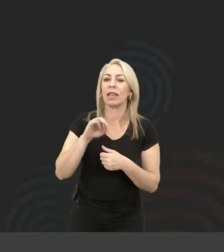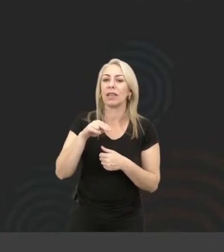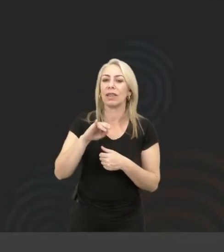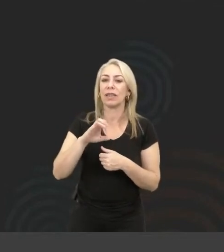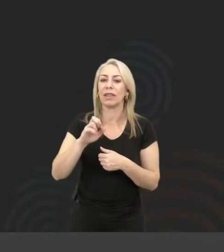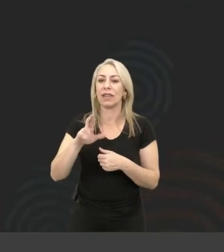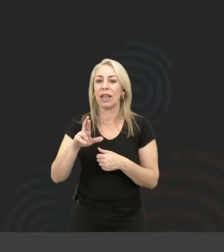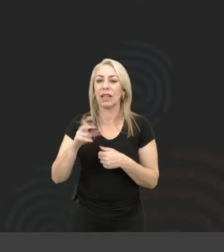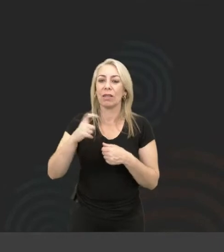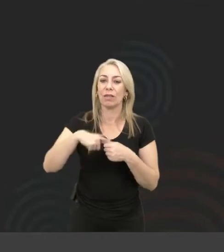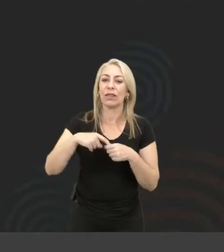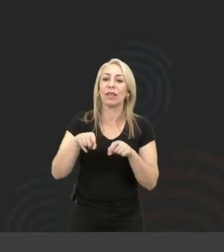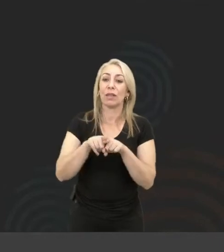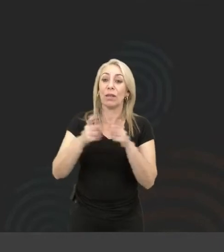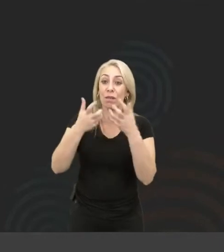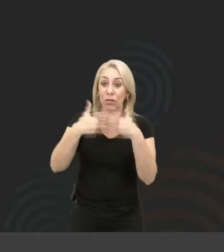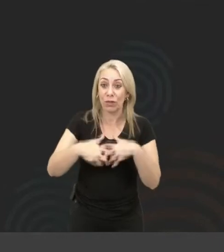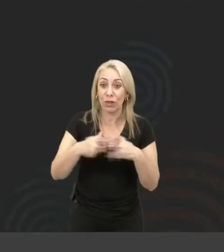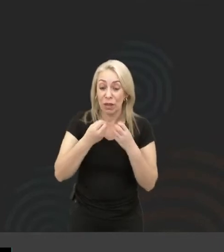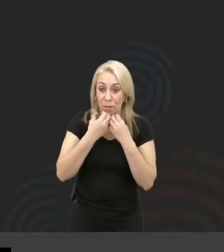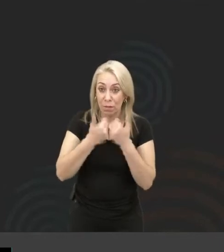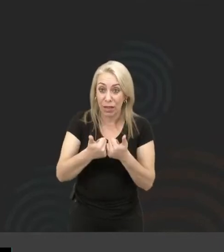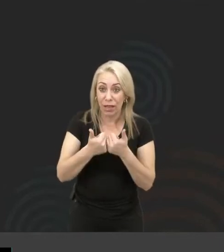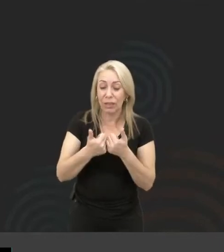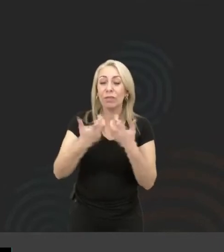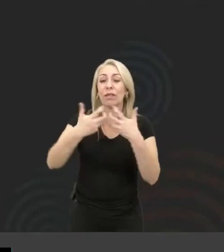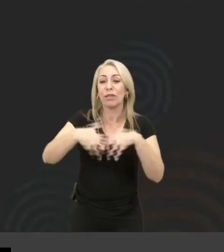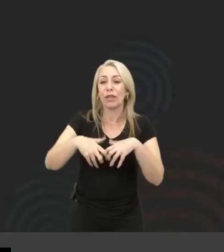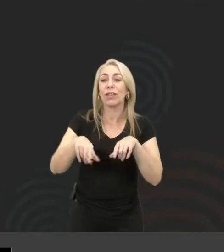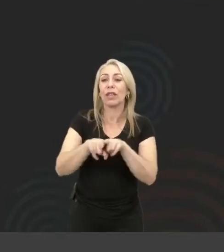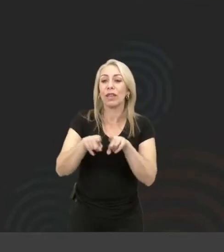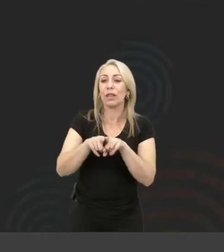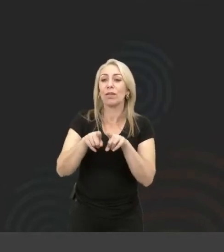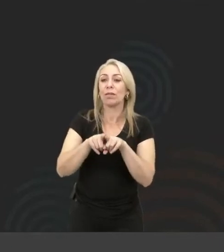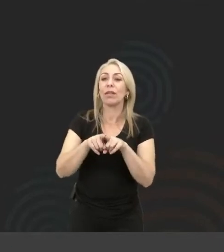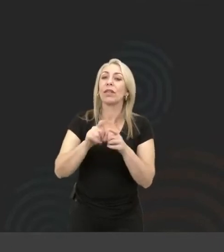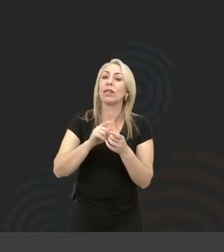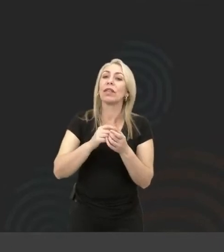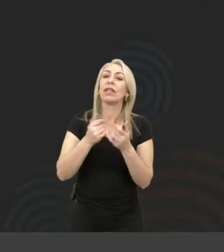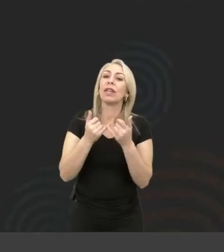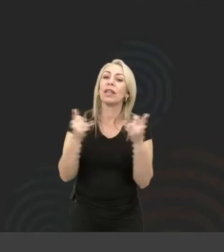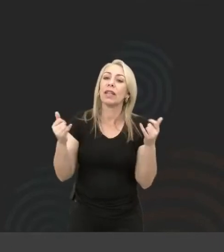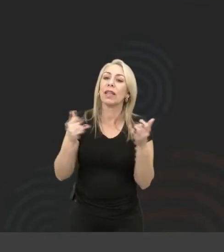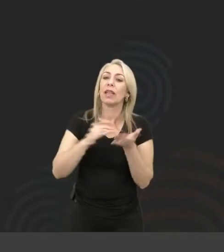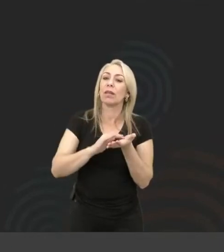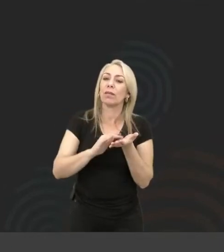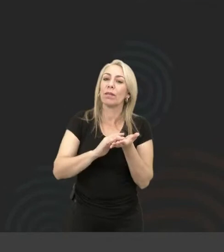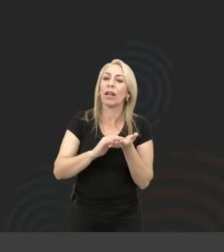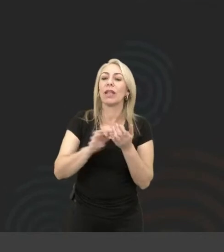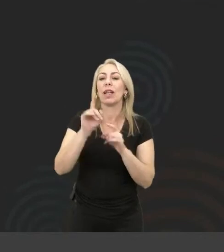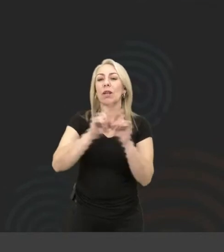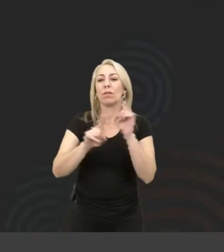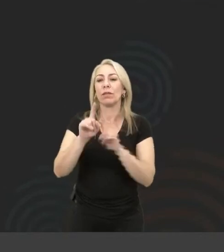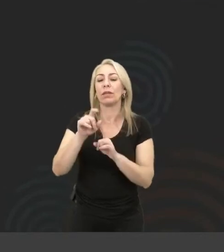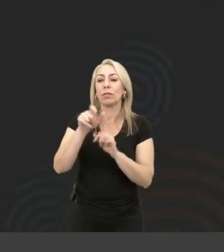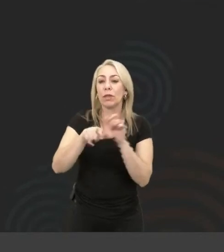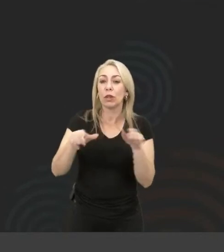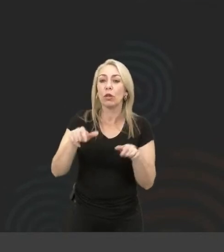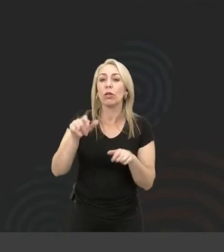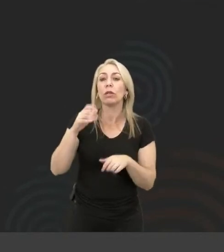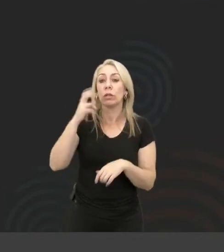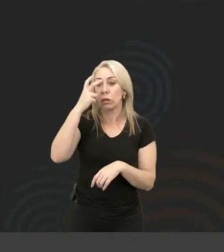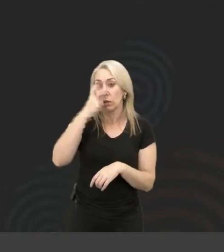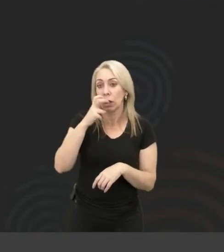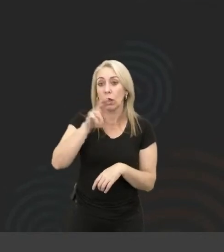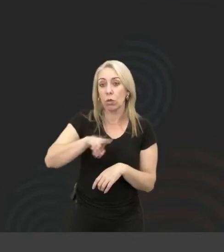ativado. Se funcionar bem com o leitor de tela, vai funcionar bem com linha braille, aquilo que o Diego comentou, algumas pessoas cegas usam